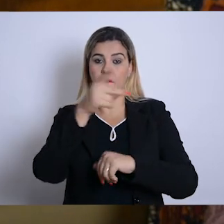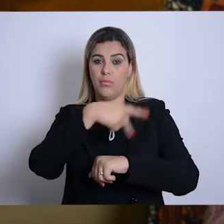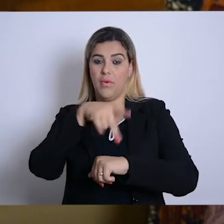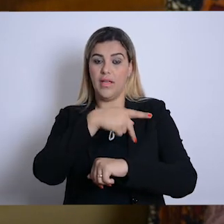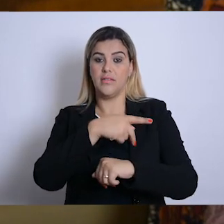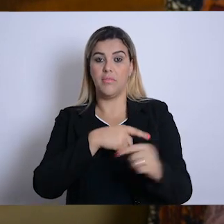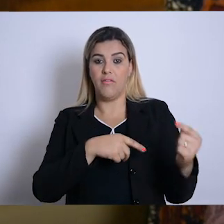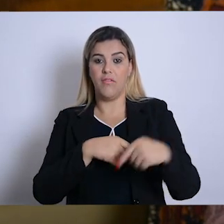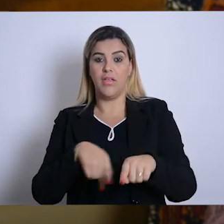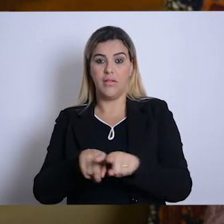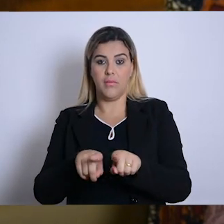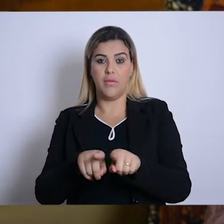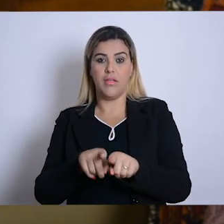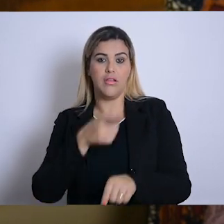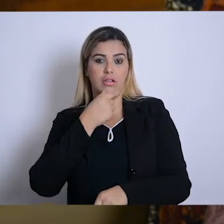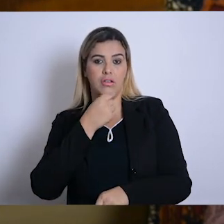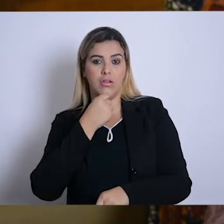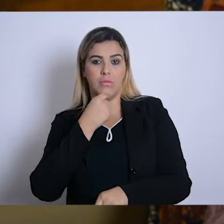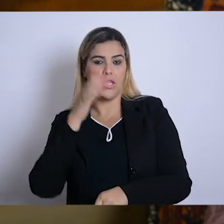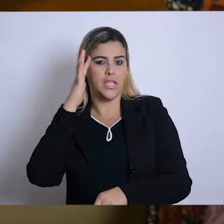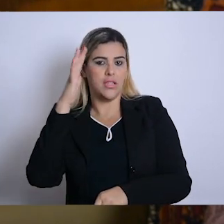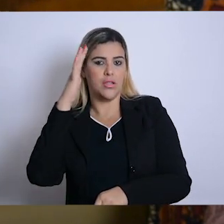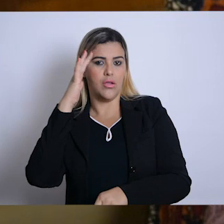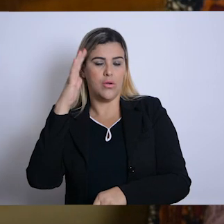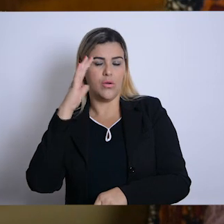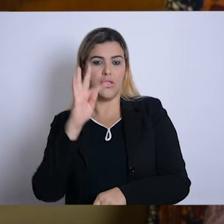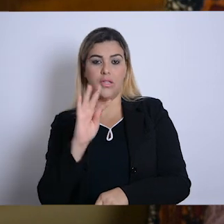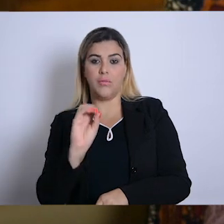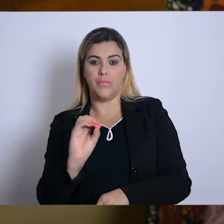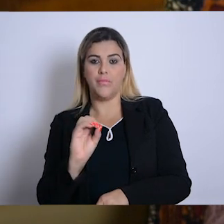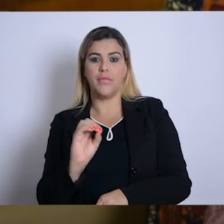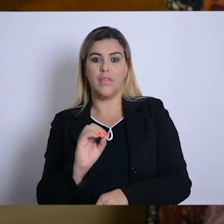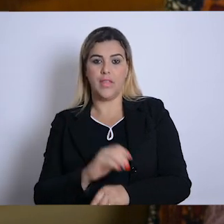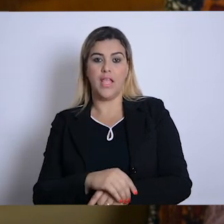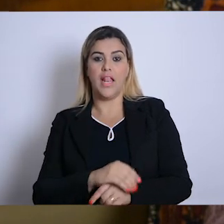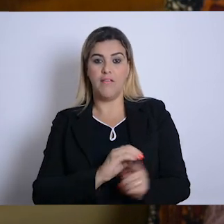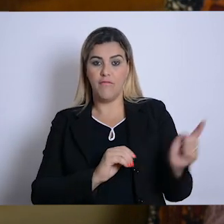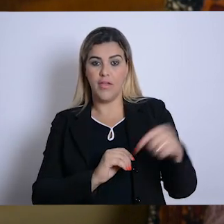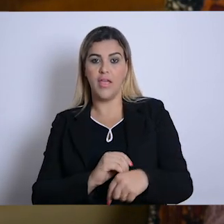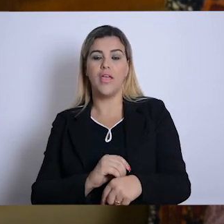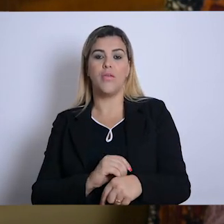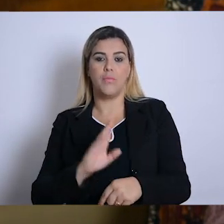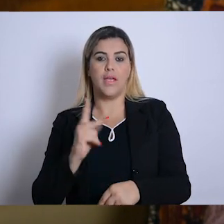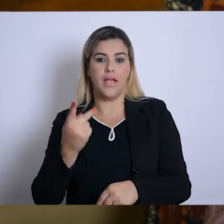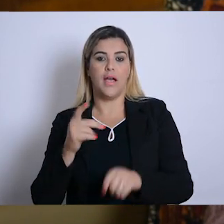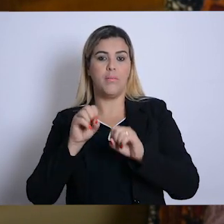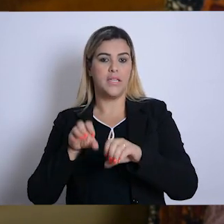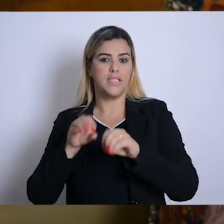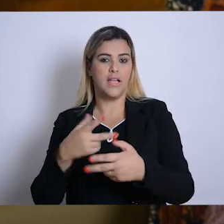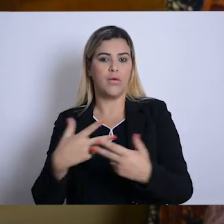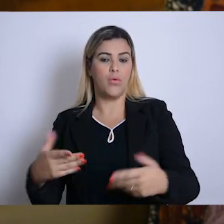Hofner, que era o maior teórico na época da terapia profissional, veio dar curso para a gente, a Ana Spencer, da Mundial.